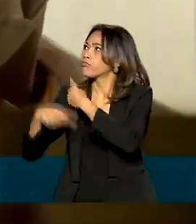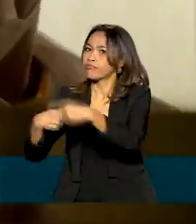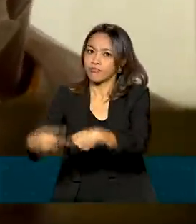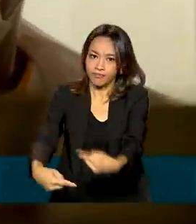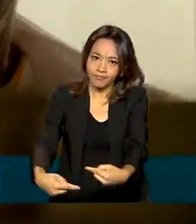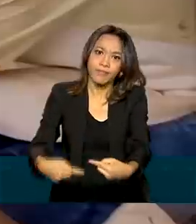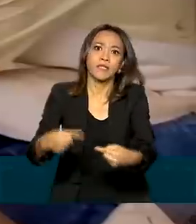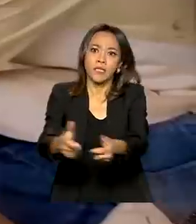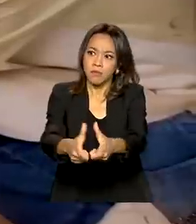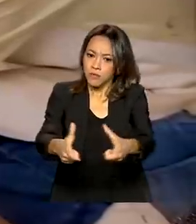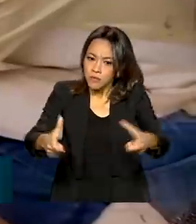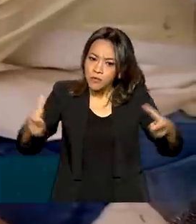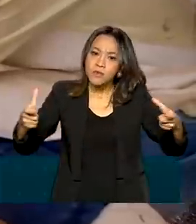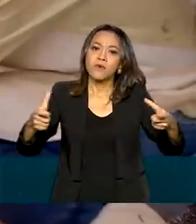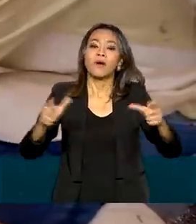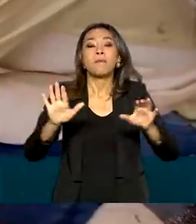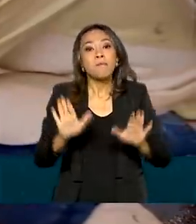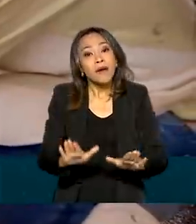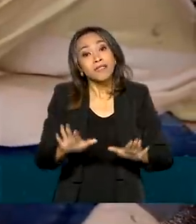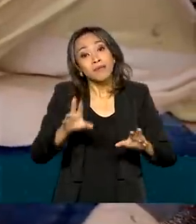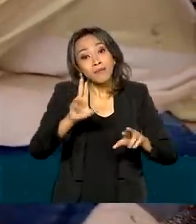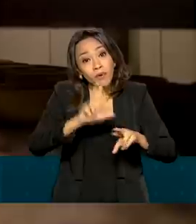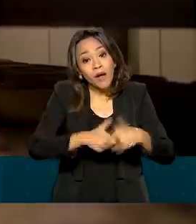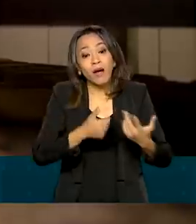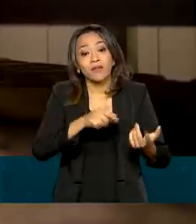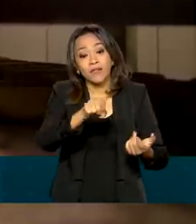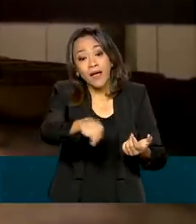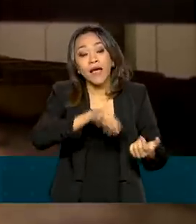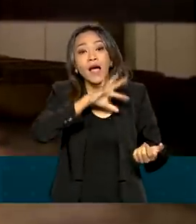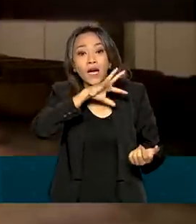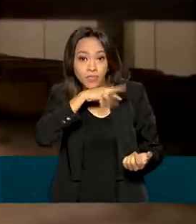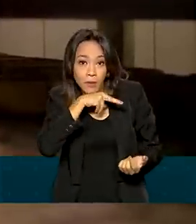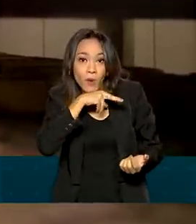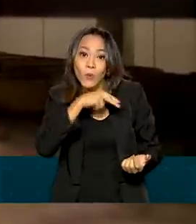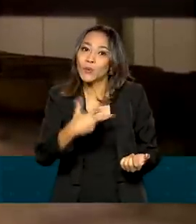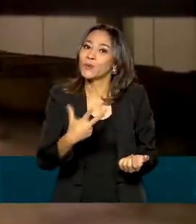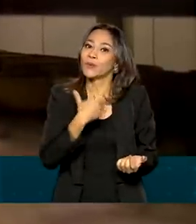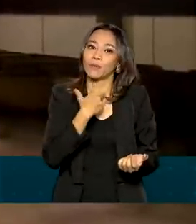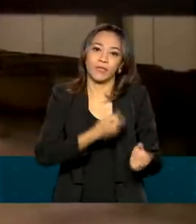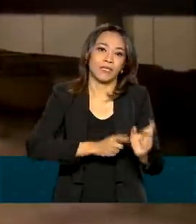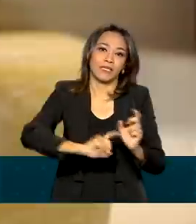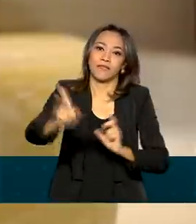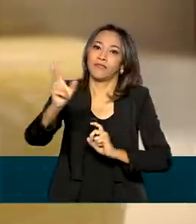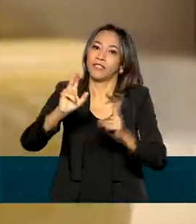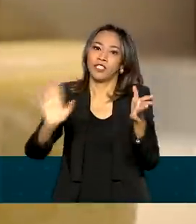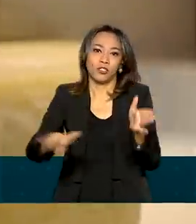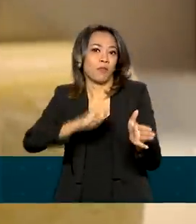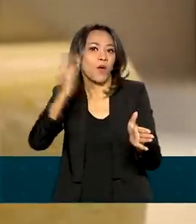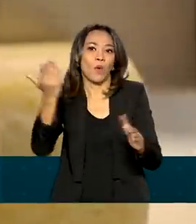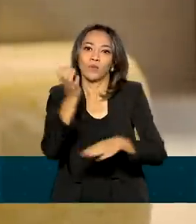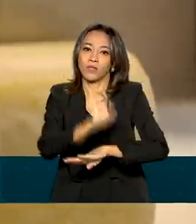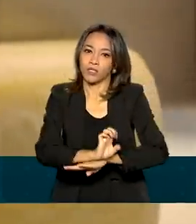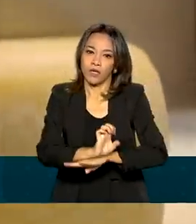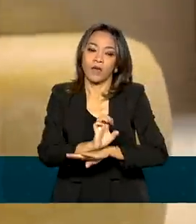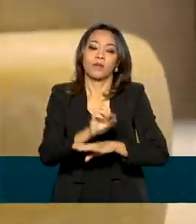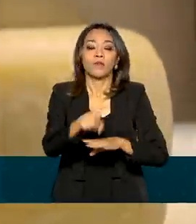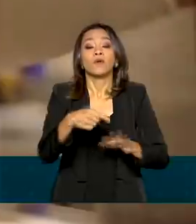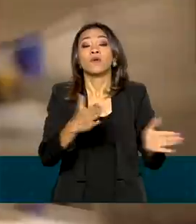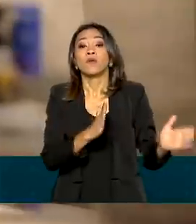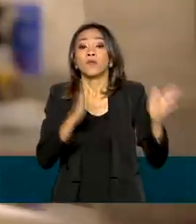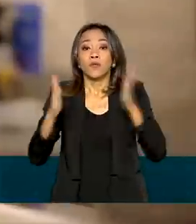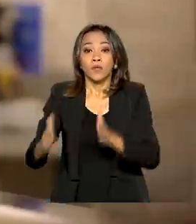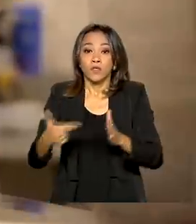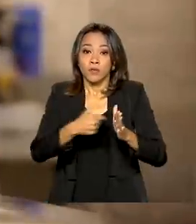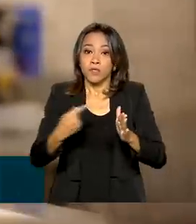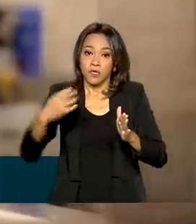O negócio cresceu, mas por ser de origem animal, o produto não podia ser vendido para outros estados. Em 2019,